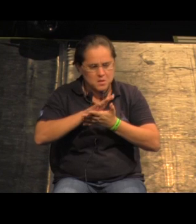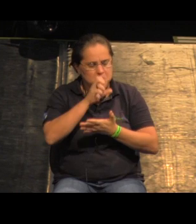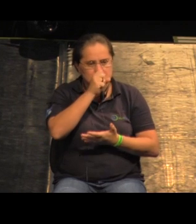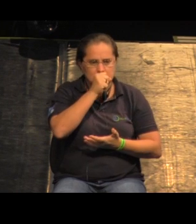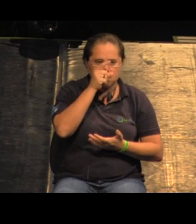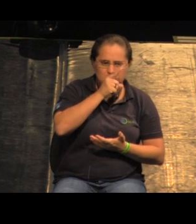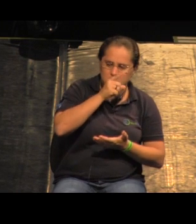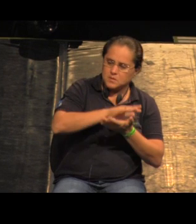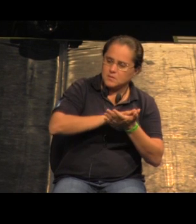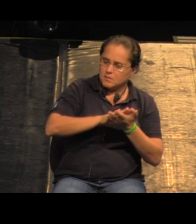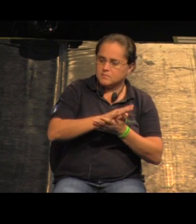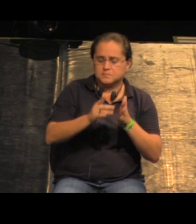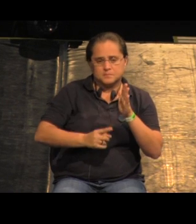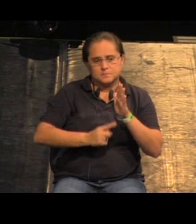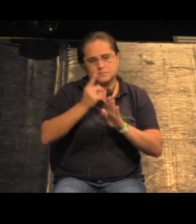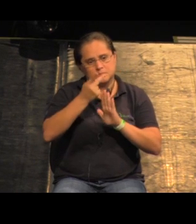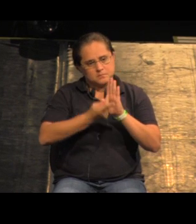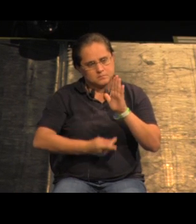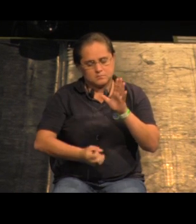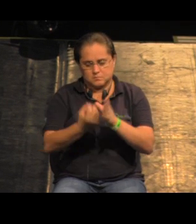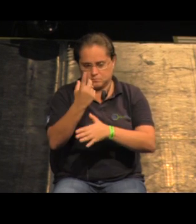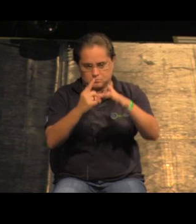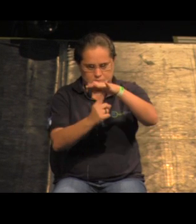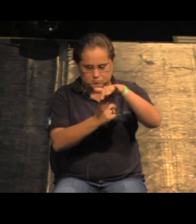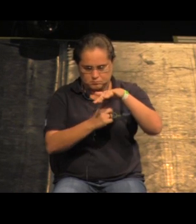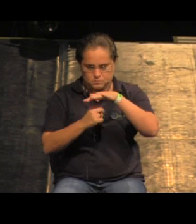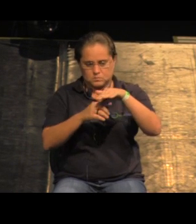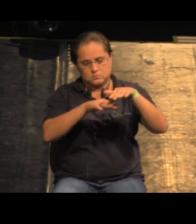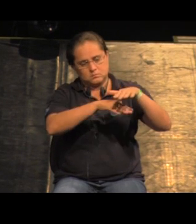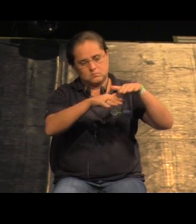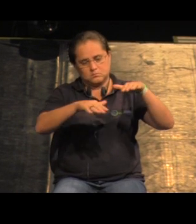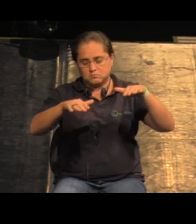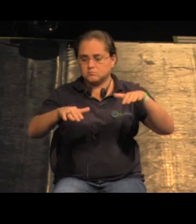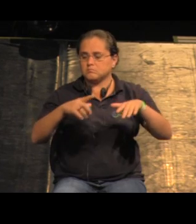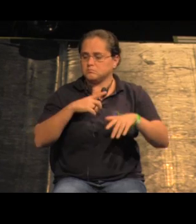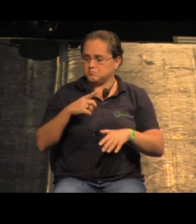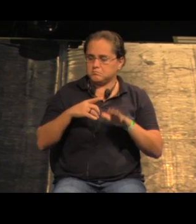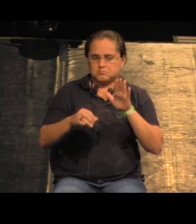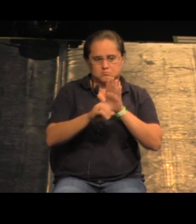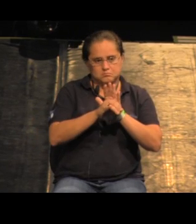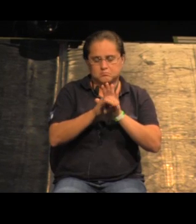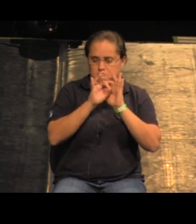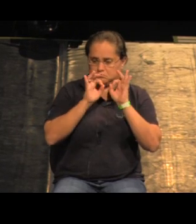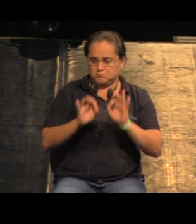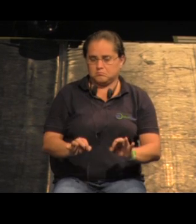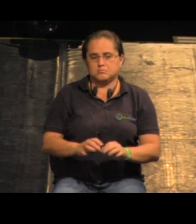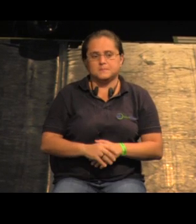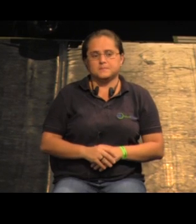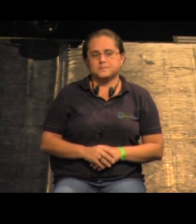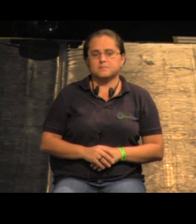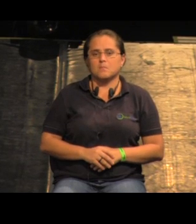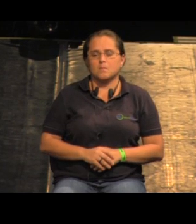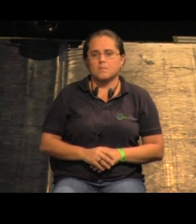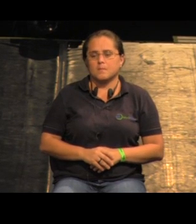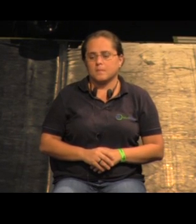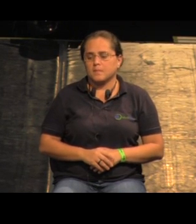então esse é o primeiro projeto ele cria uma praça que atravessa embaixo do elevado e cria uma identidade entre os dois lados tentando recosturar o tecido urbano